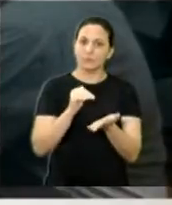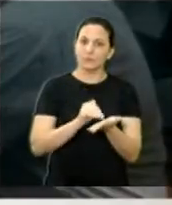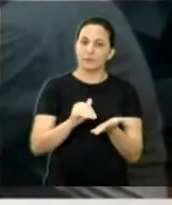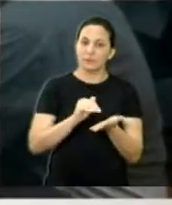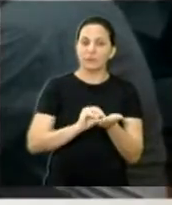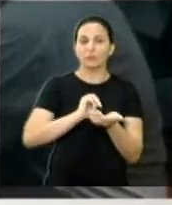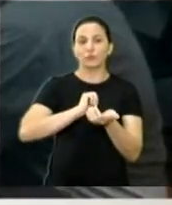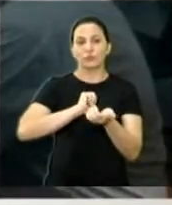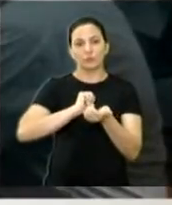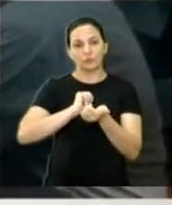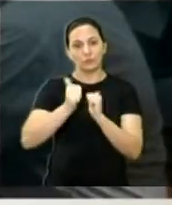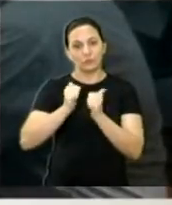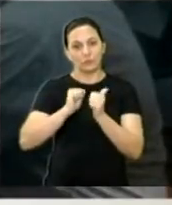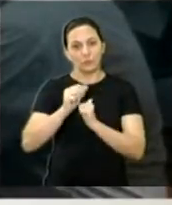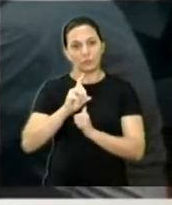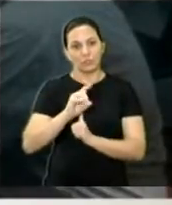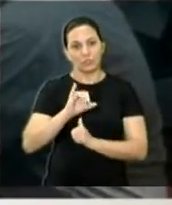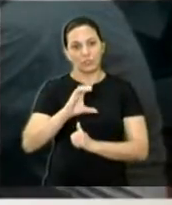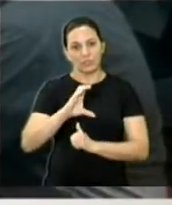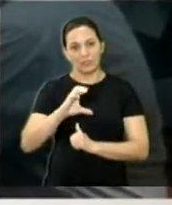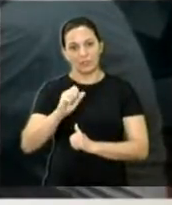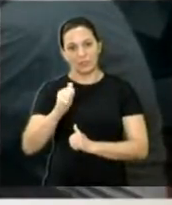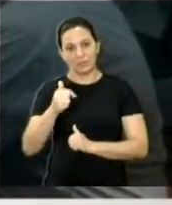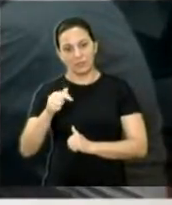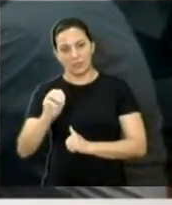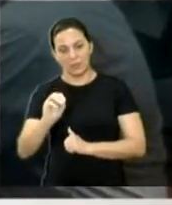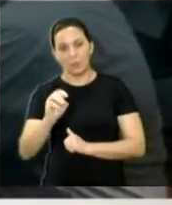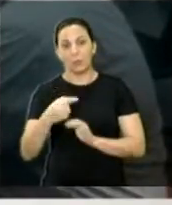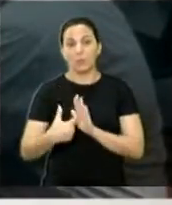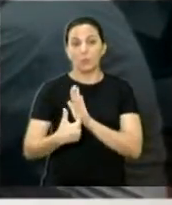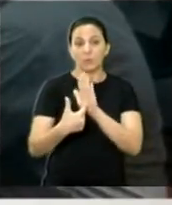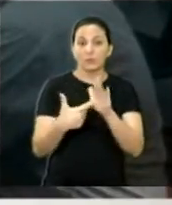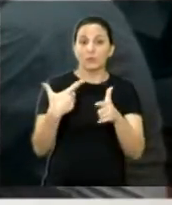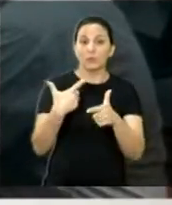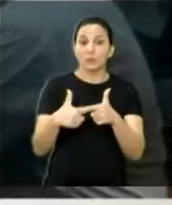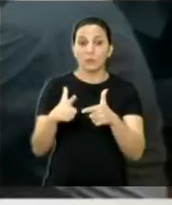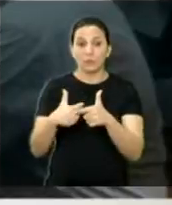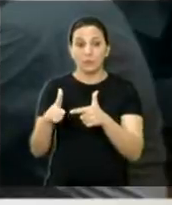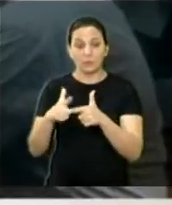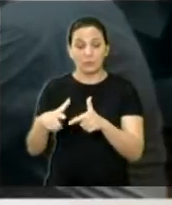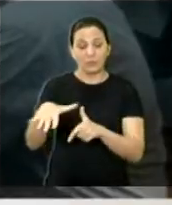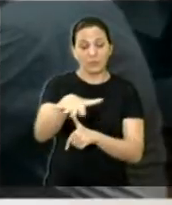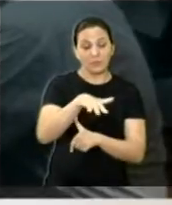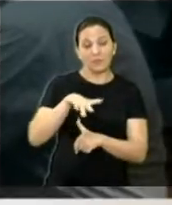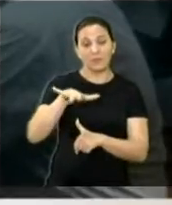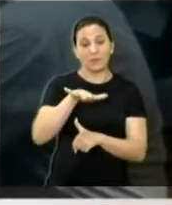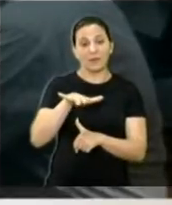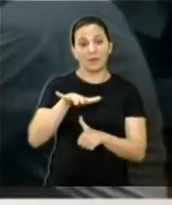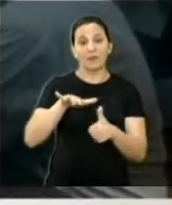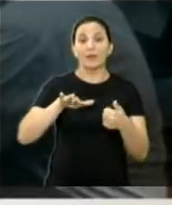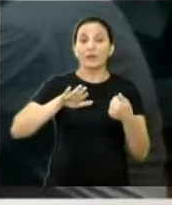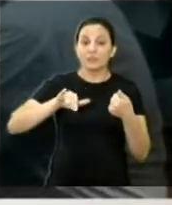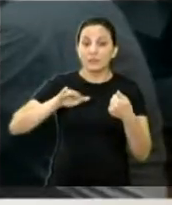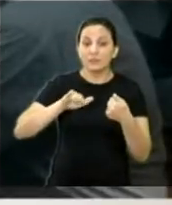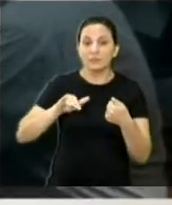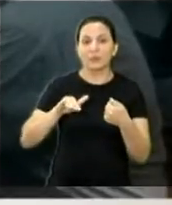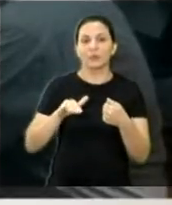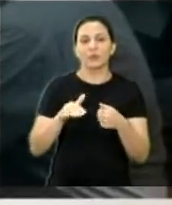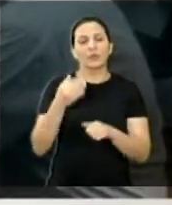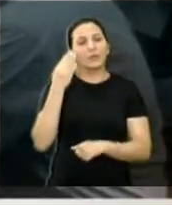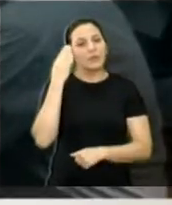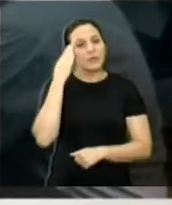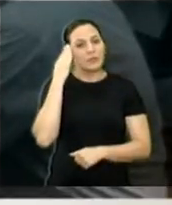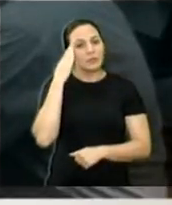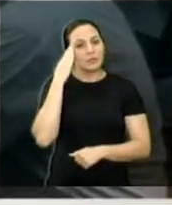esportes, o DICAM, mostrei os problemas do complexo. entendemos que não